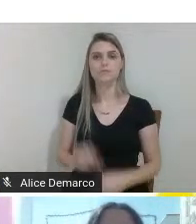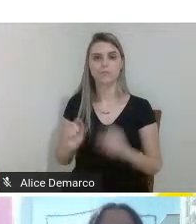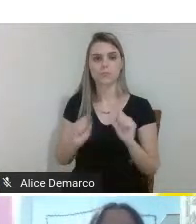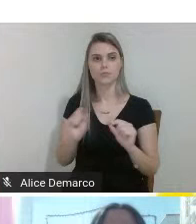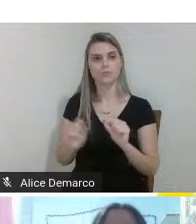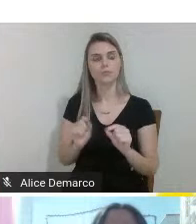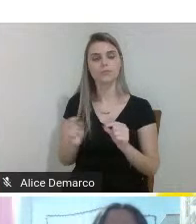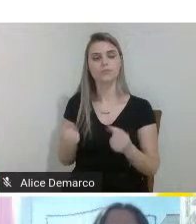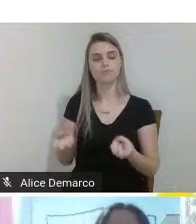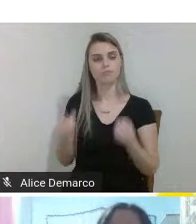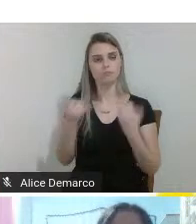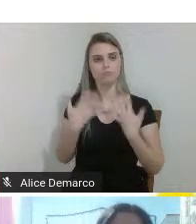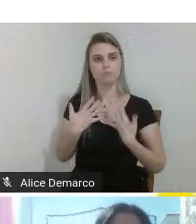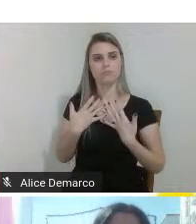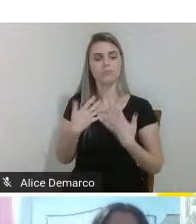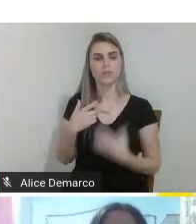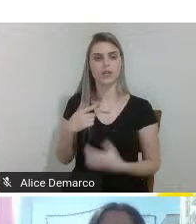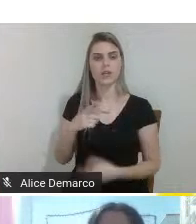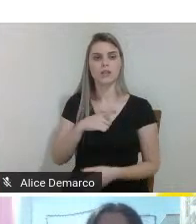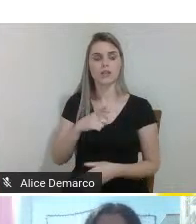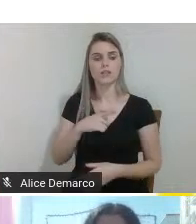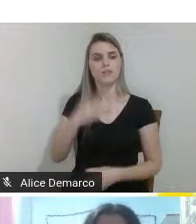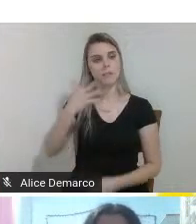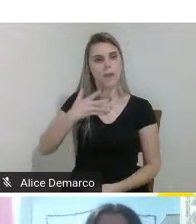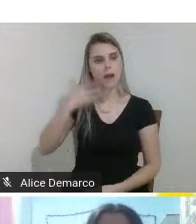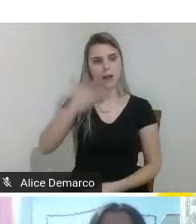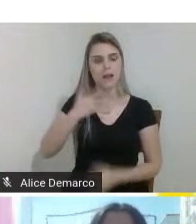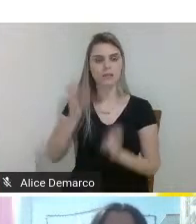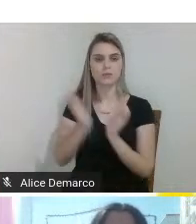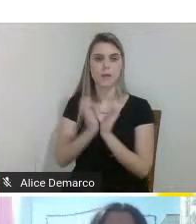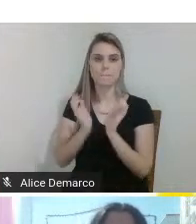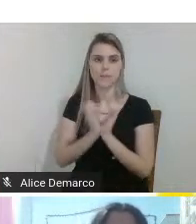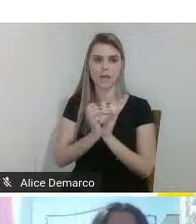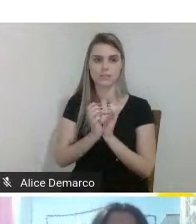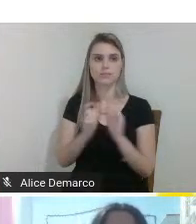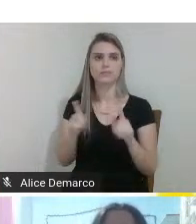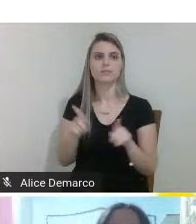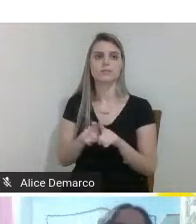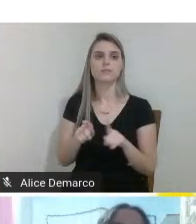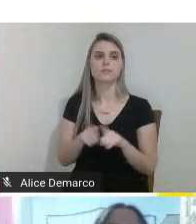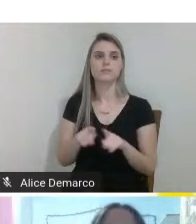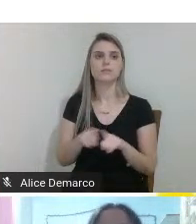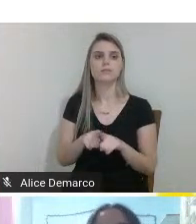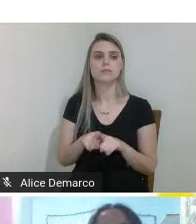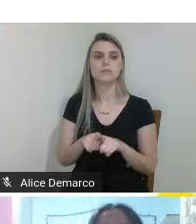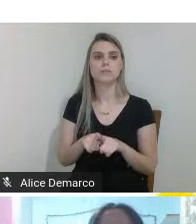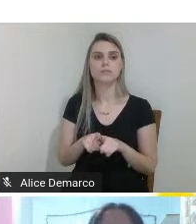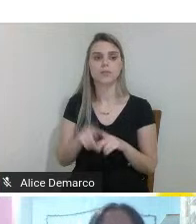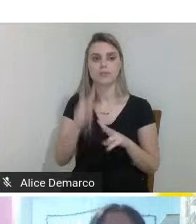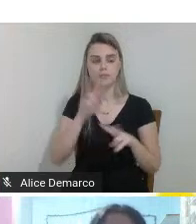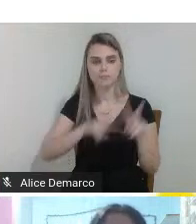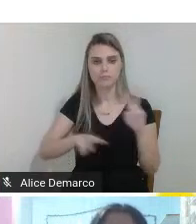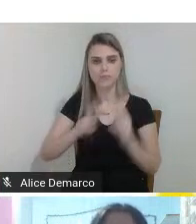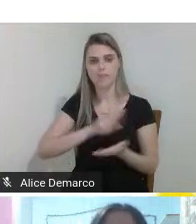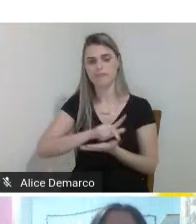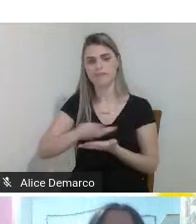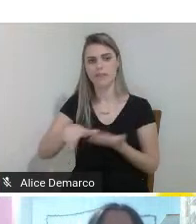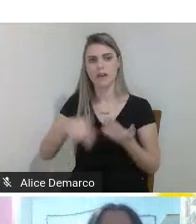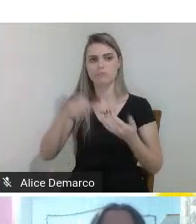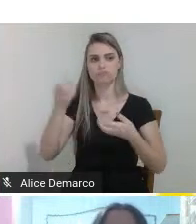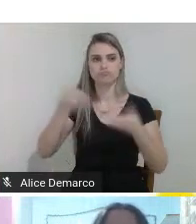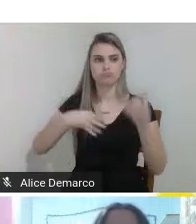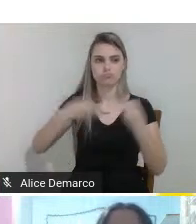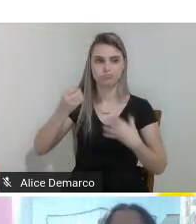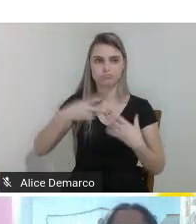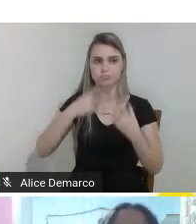a gente teve palestras com a APAI e a gente olhou vários comentários de